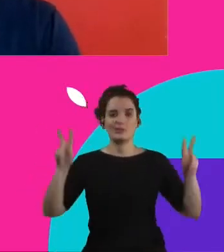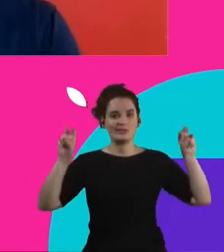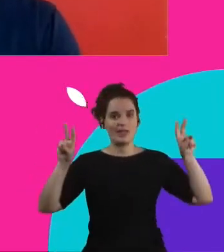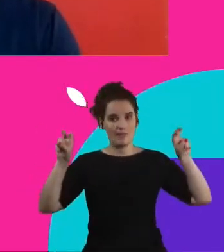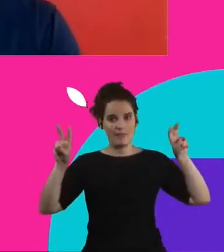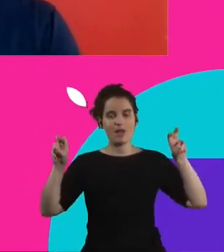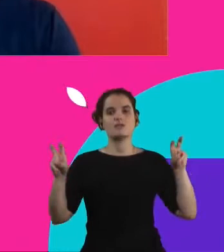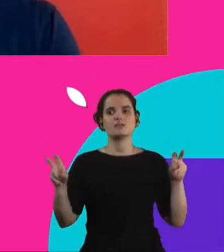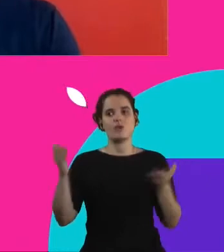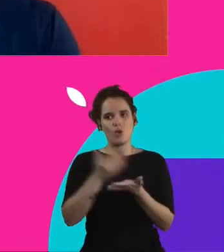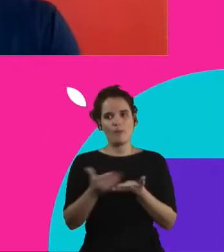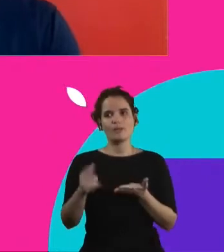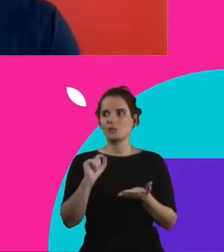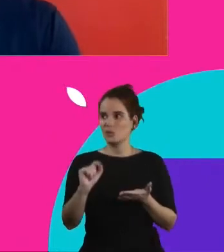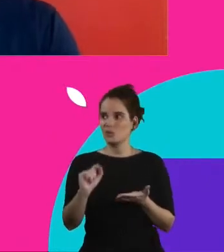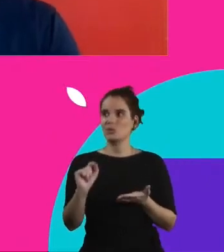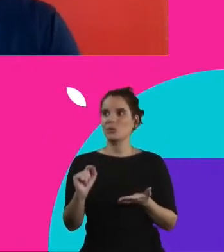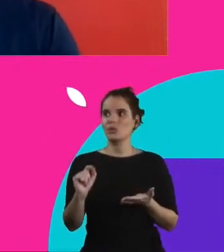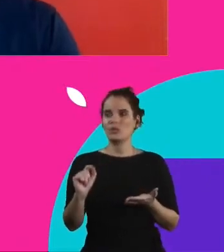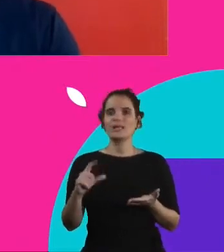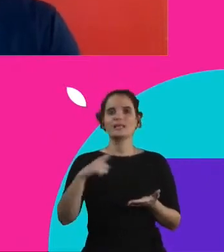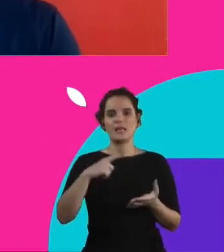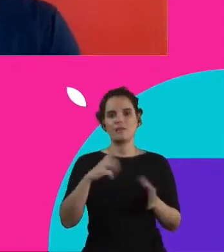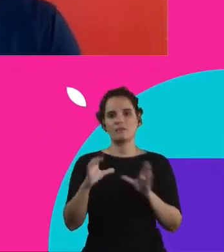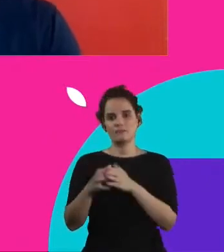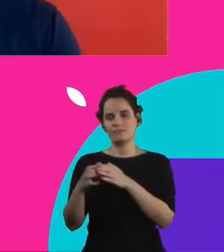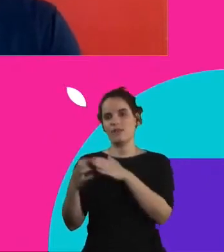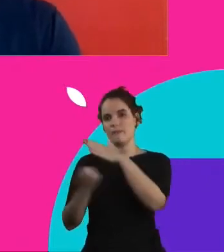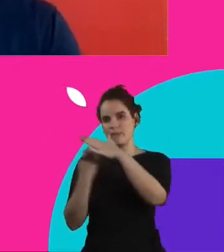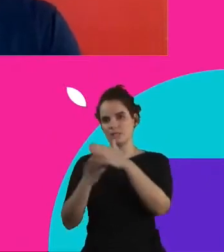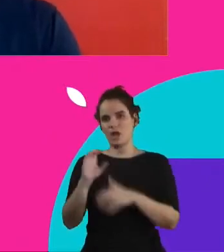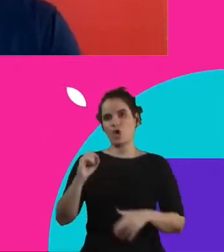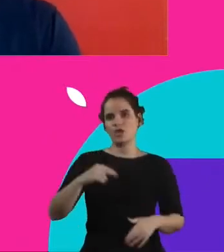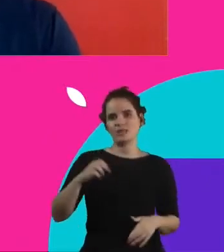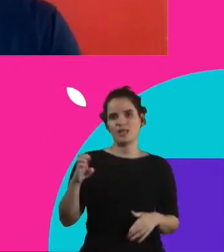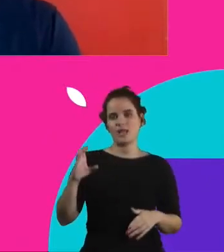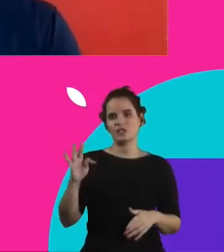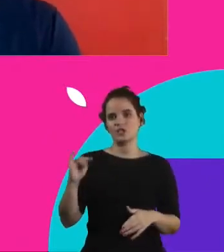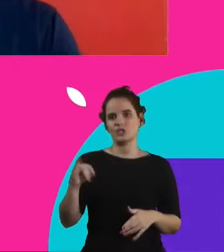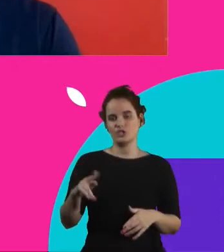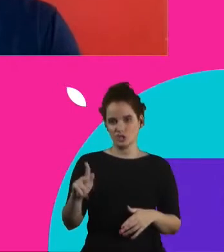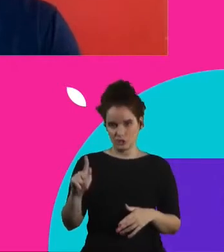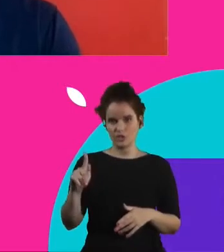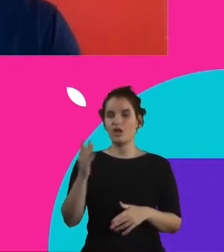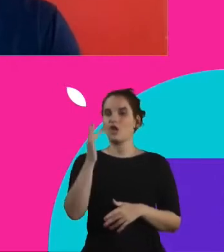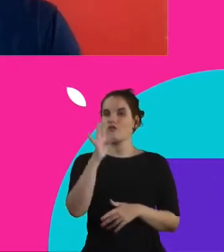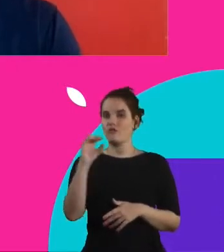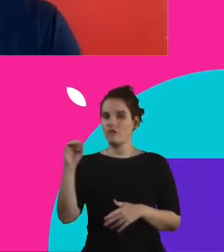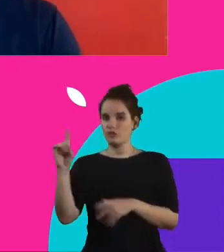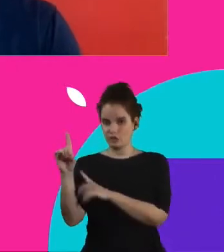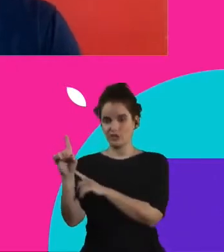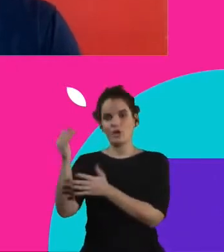nasceu ali também a Connecting Food, nós somos aí, nascemos dentro do Festival